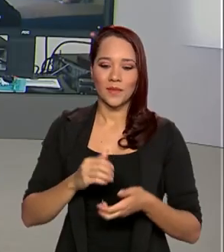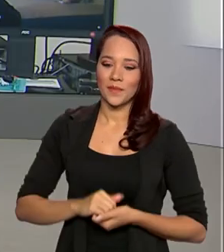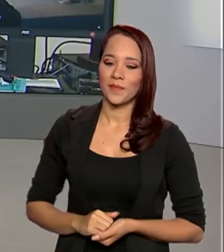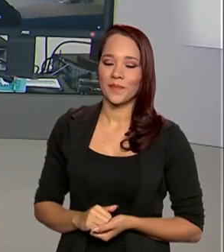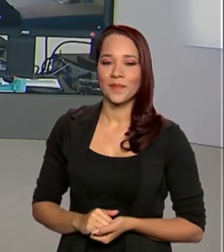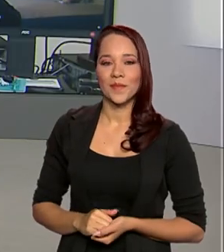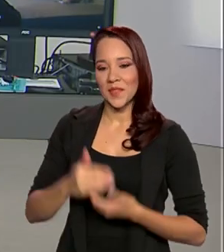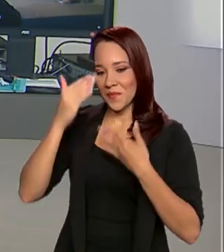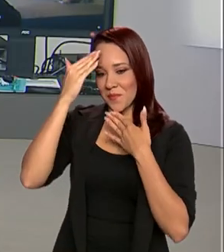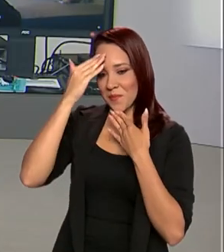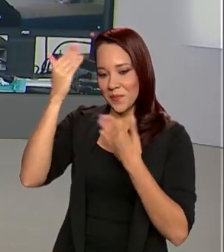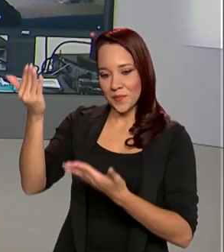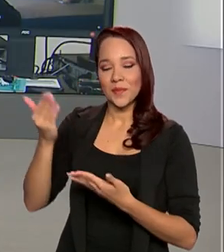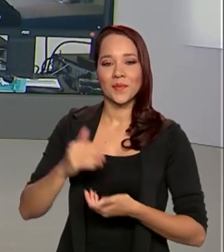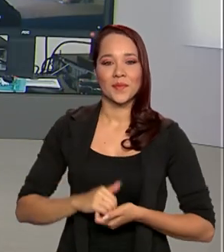Renata. Obrigada pelas informações, Cláudia. Cláudia.